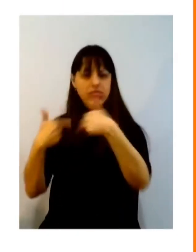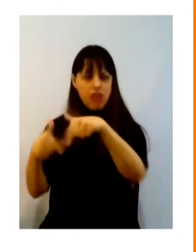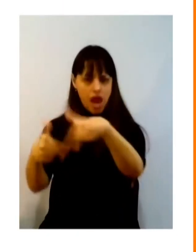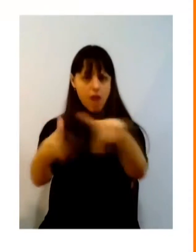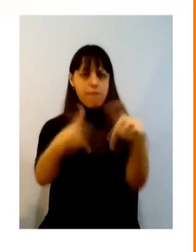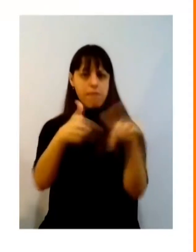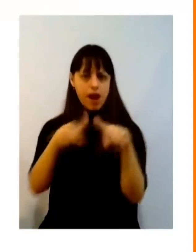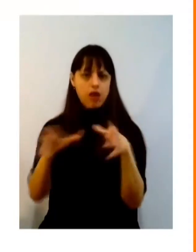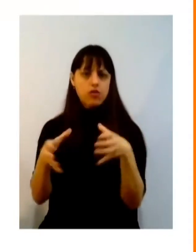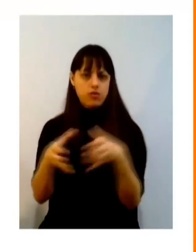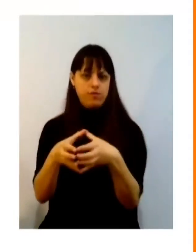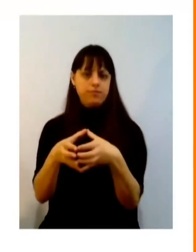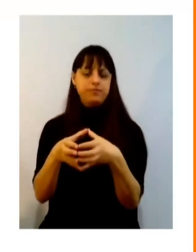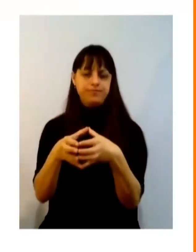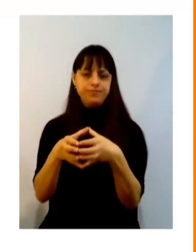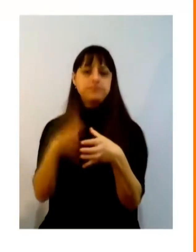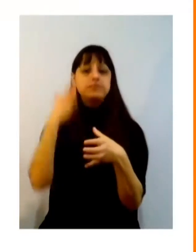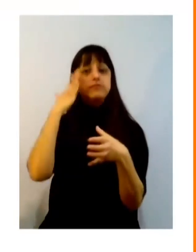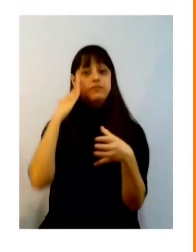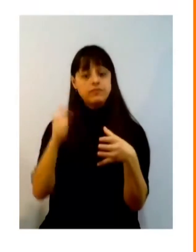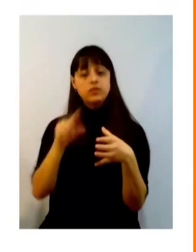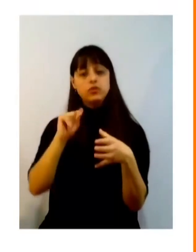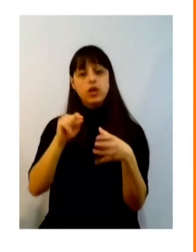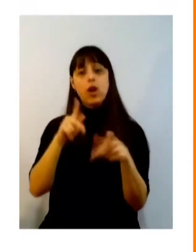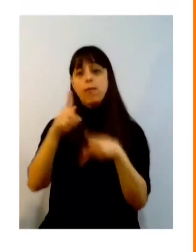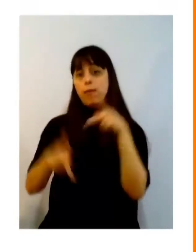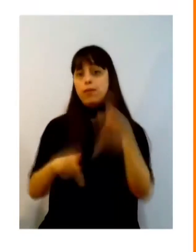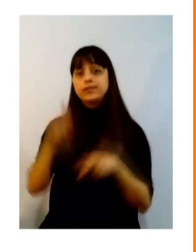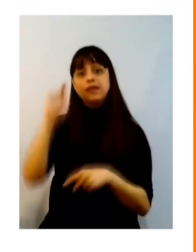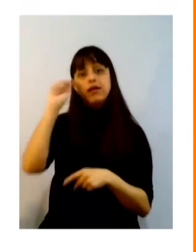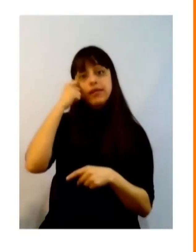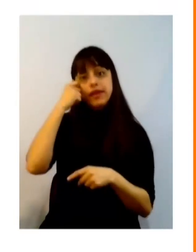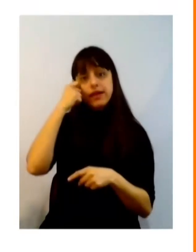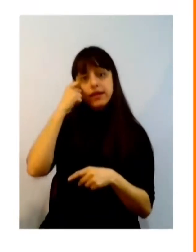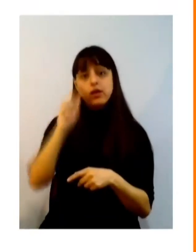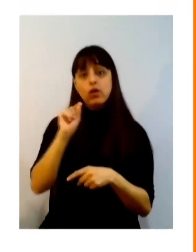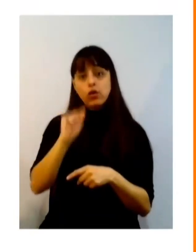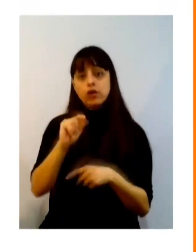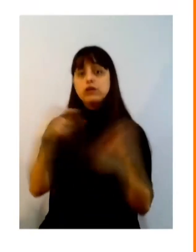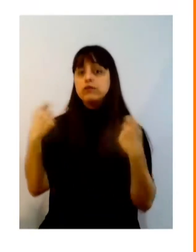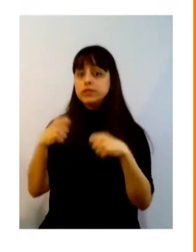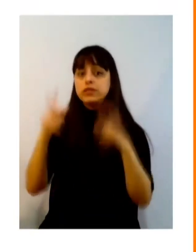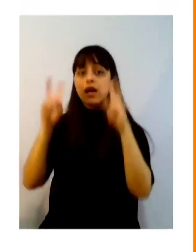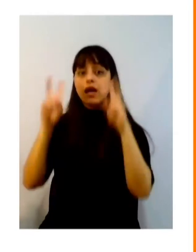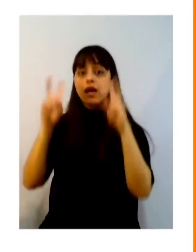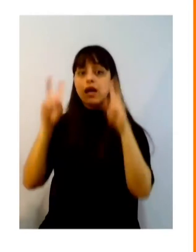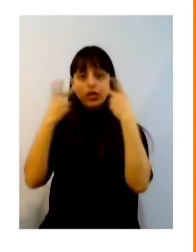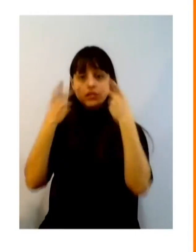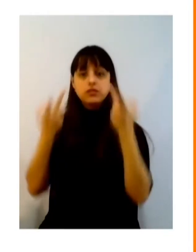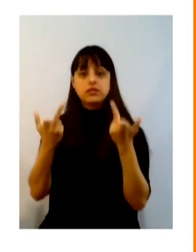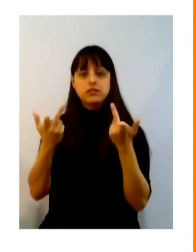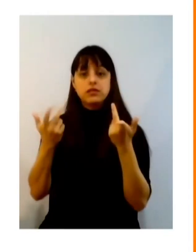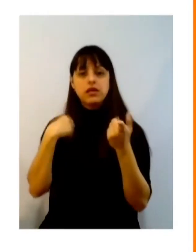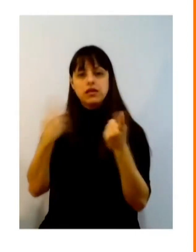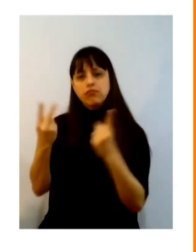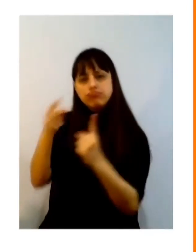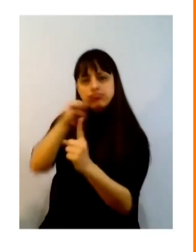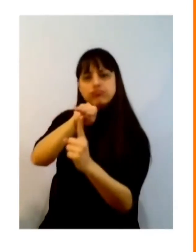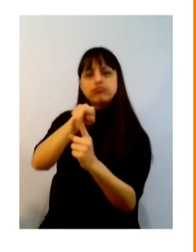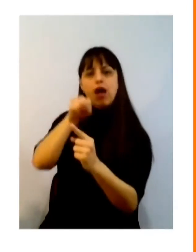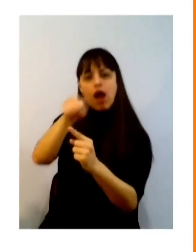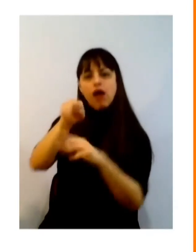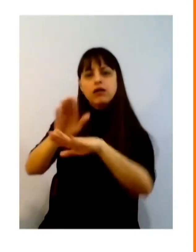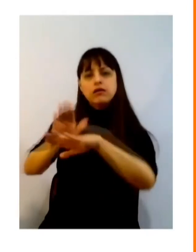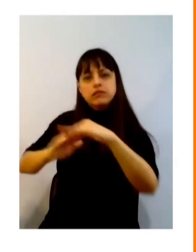dos avanços da população negra que a gente tem é o reconhecimento como a gente reconhece o legado das pessoas entendeu